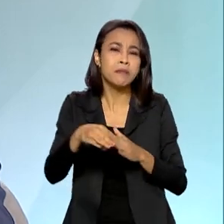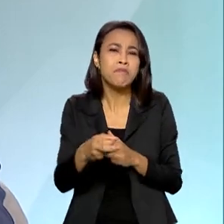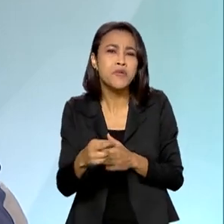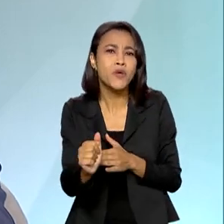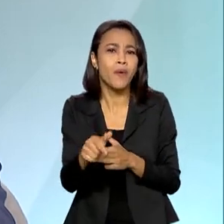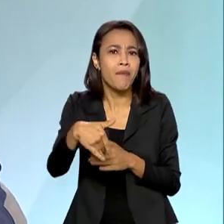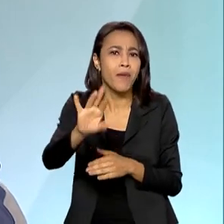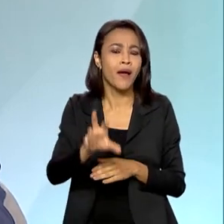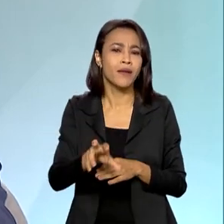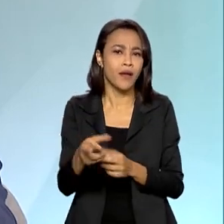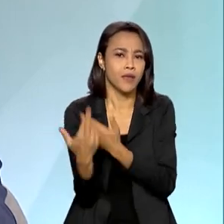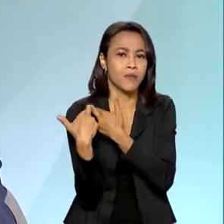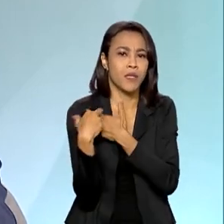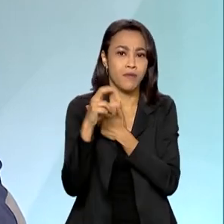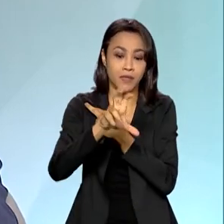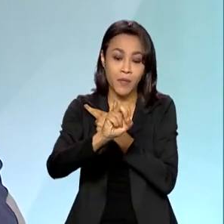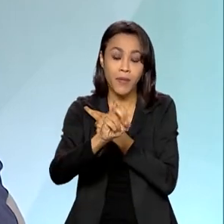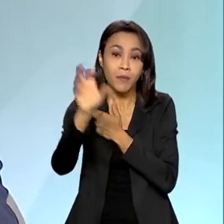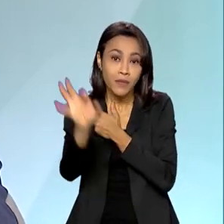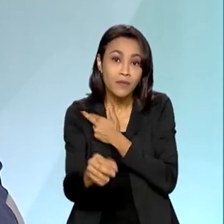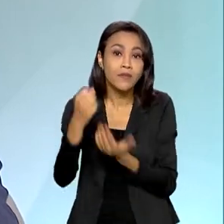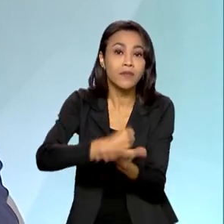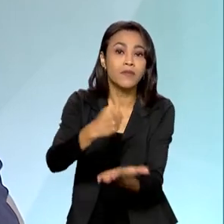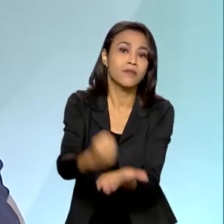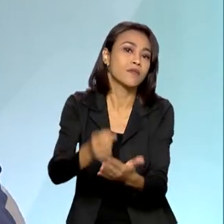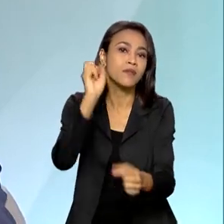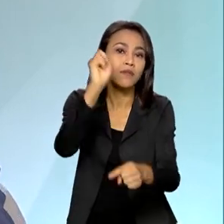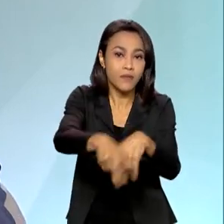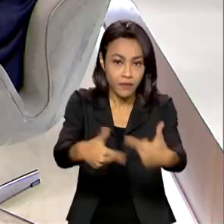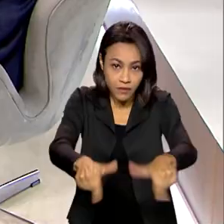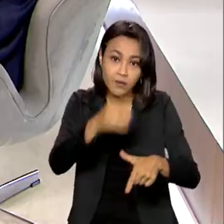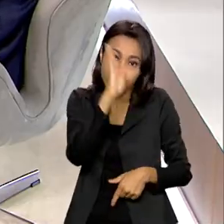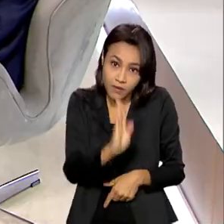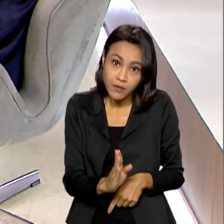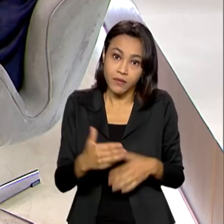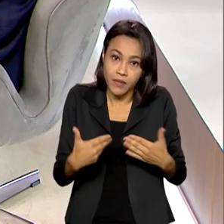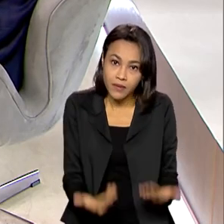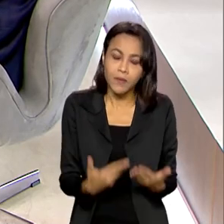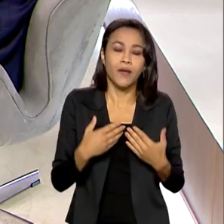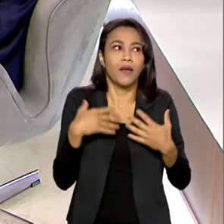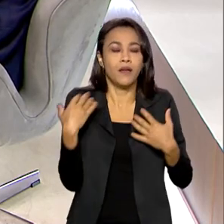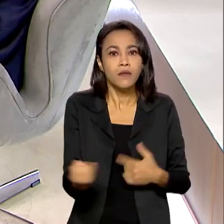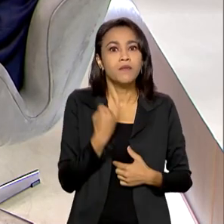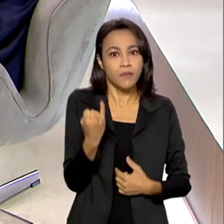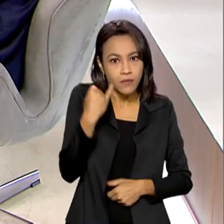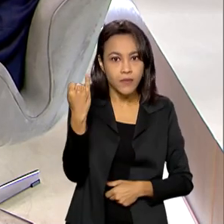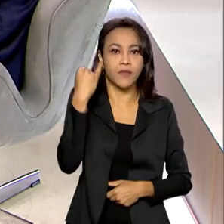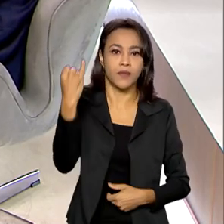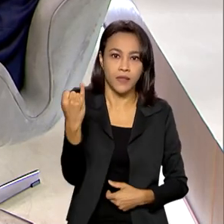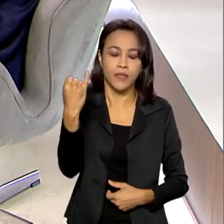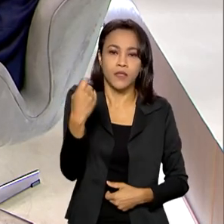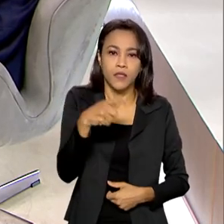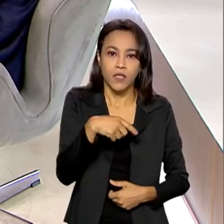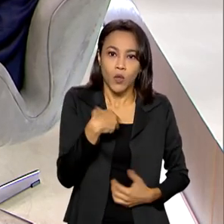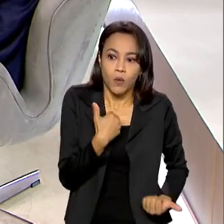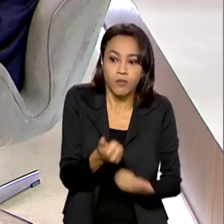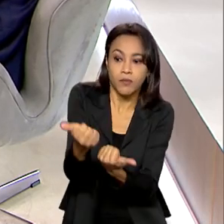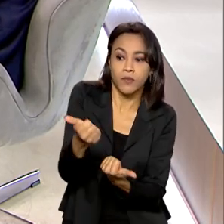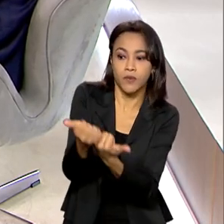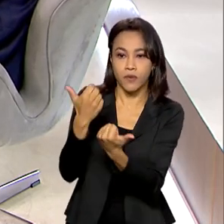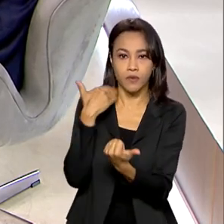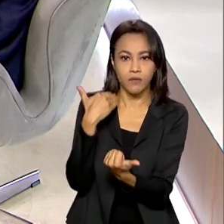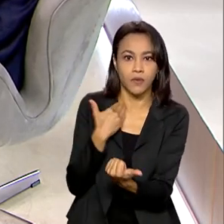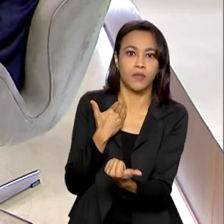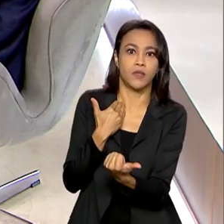das carteiras de trabalhos formais, dos empregos formais brasileiros. Então, é muito importante o apoio e o foco